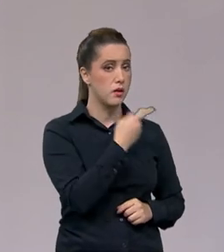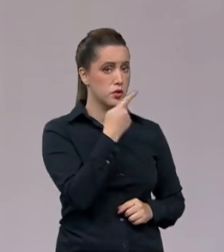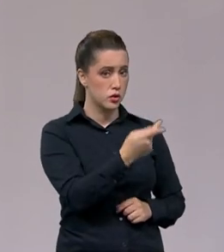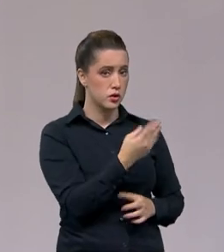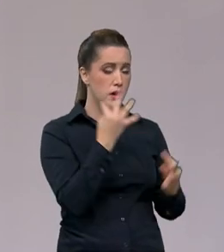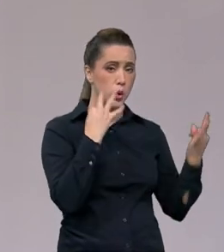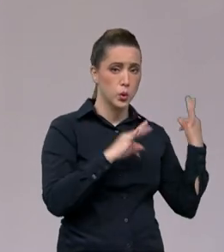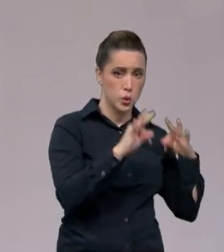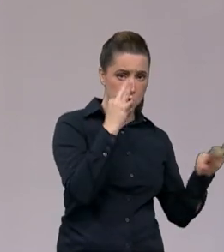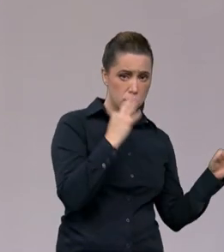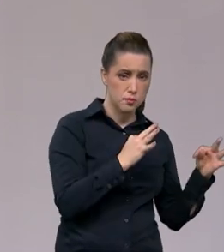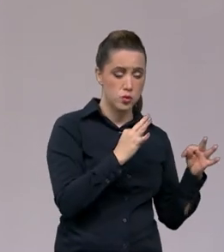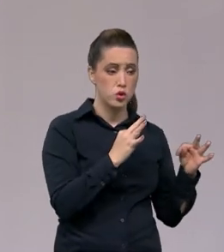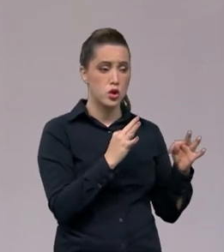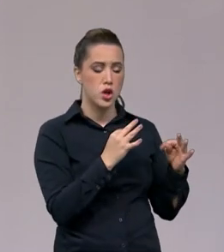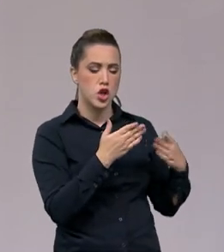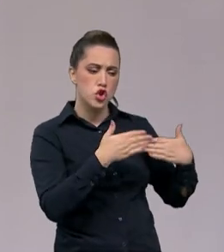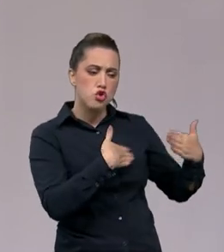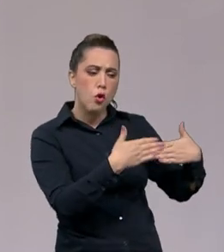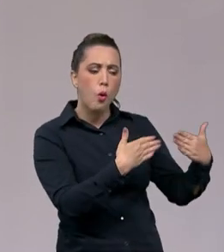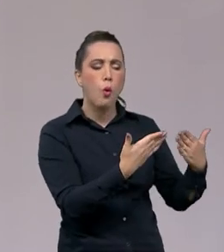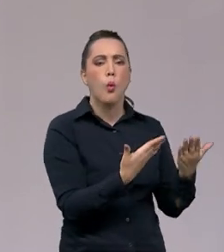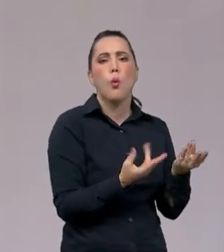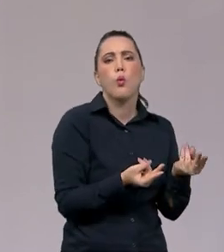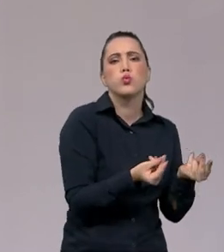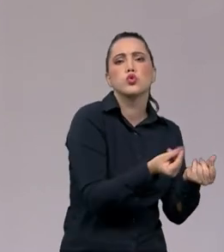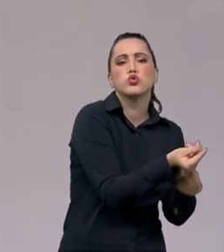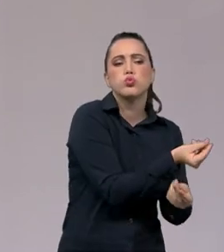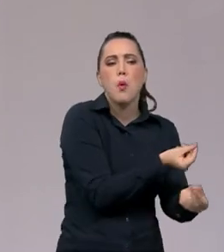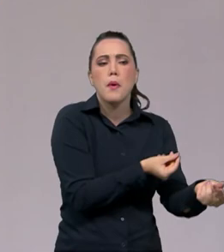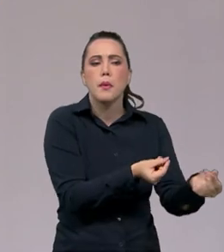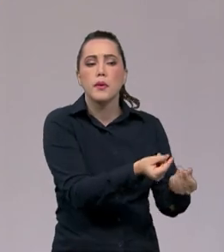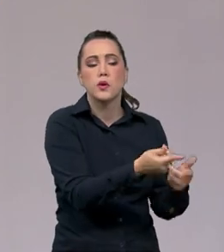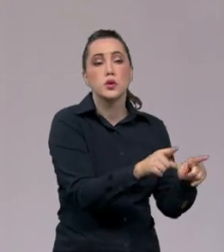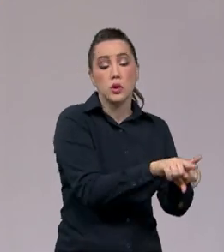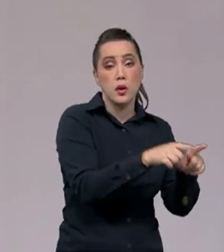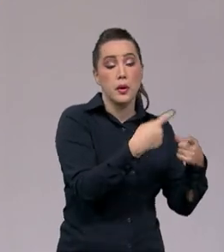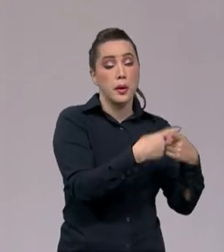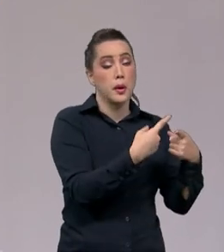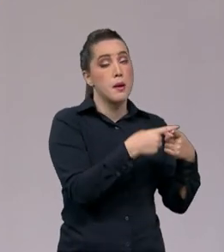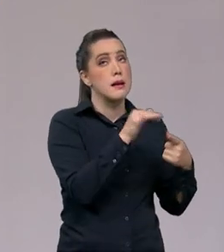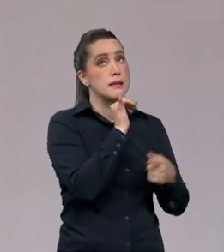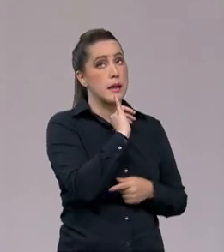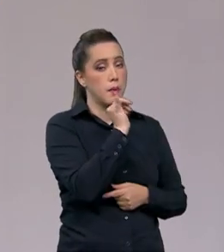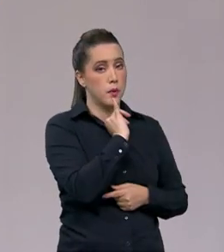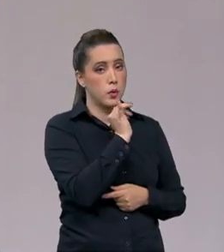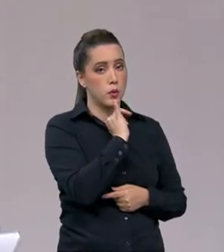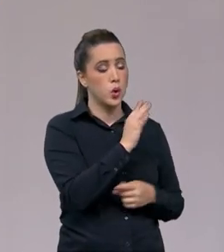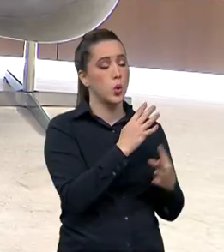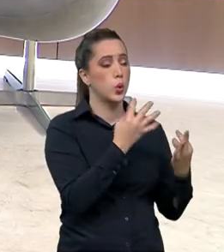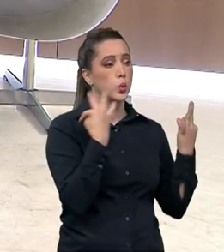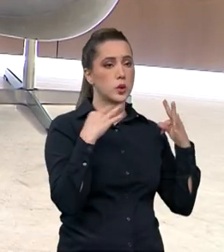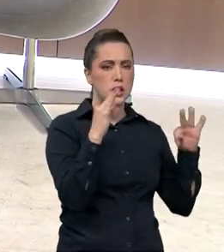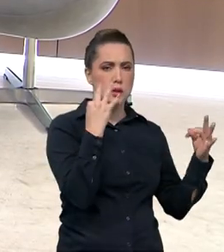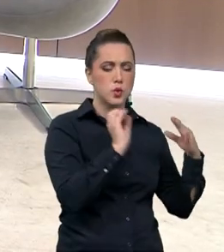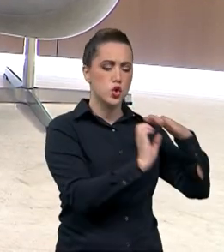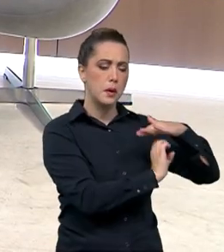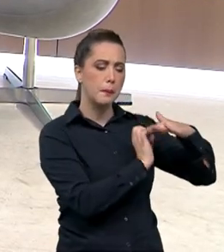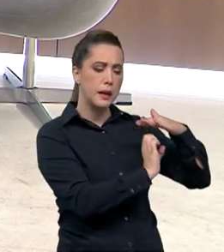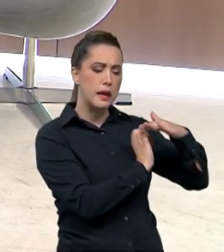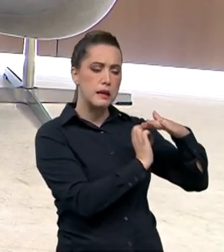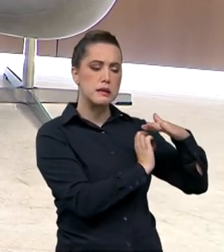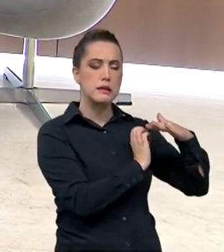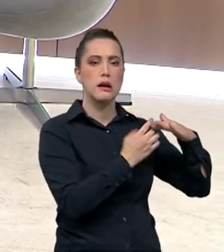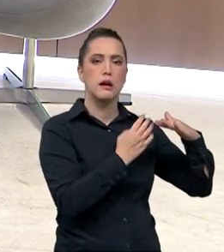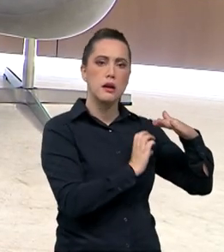uma frente muito importante nessa região mais industrializada, onde há uma concentração de empresas.